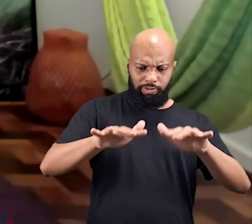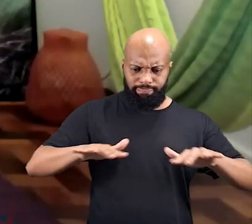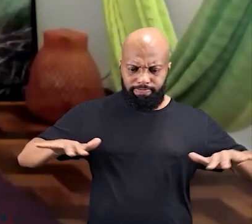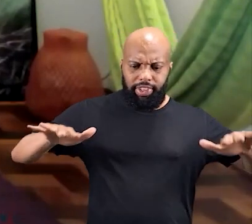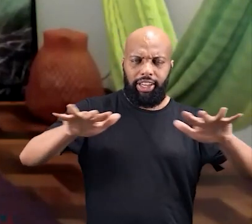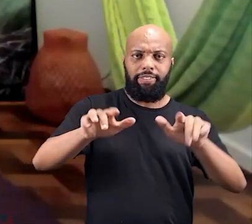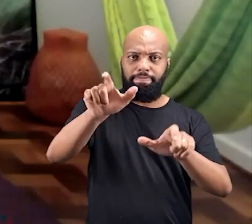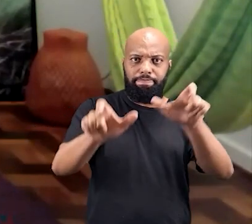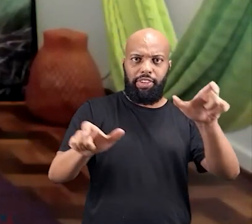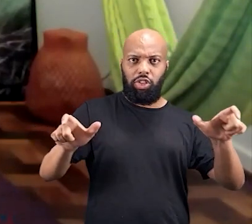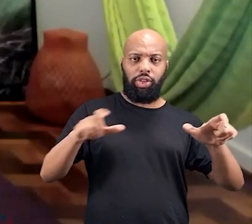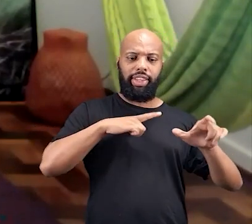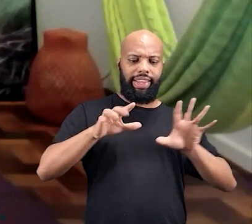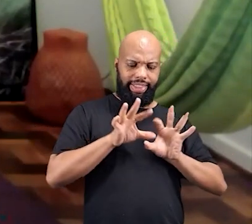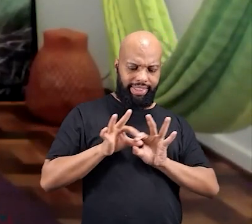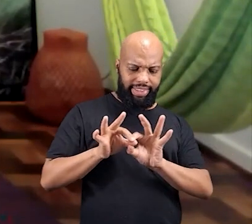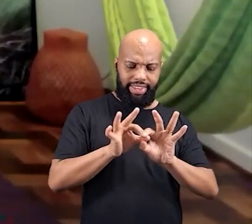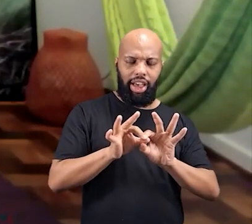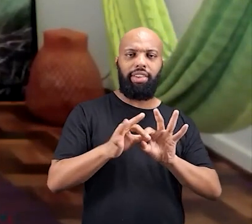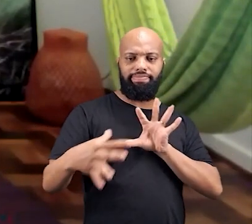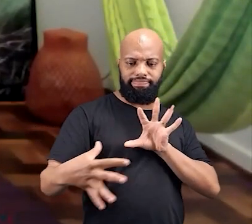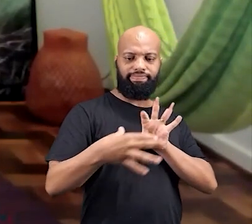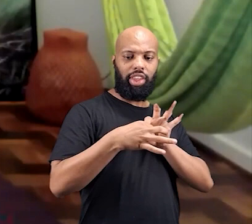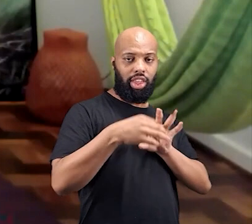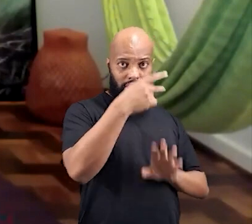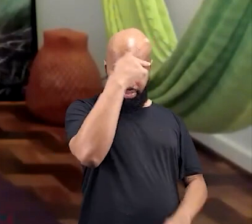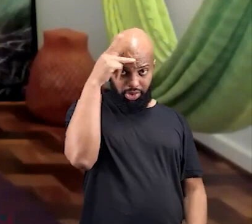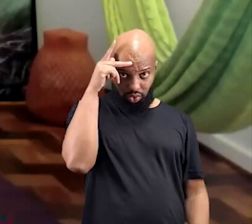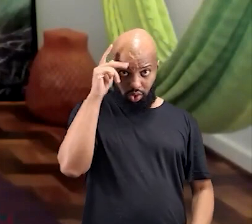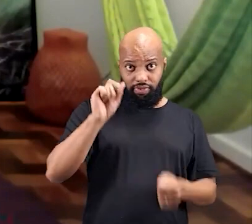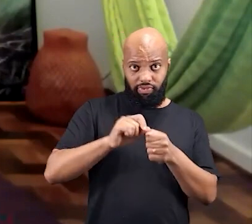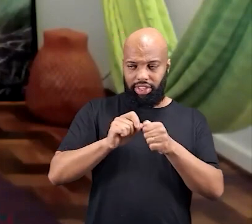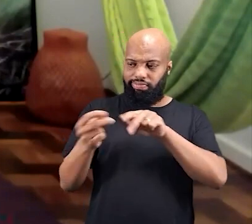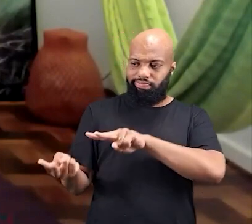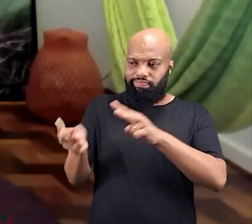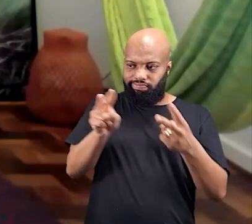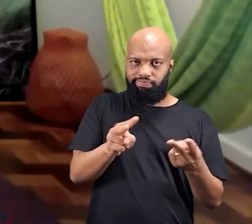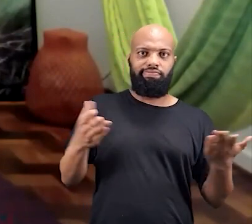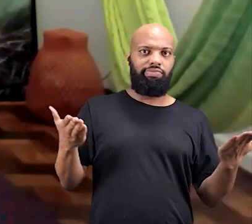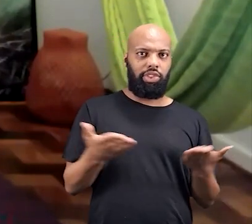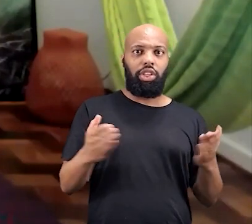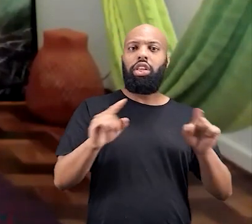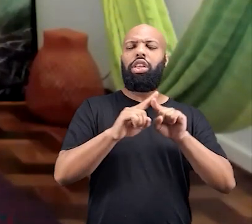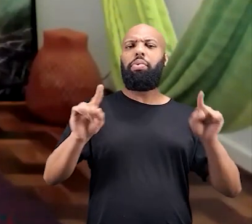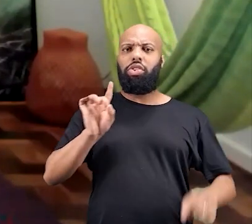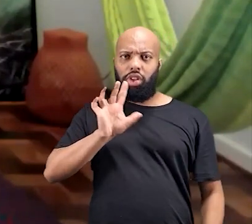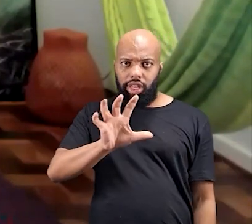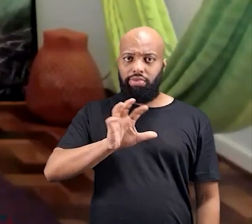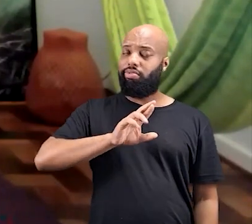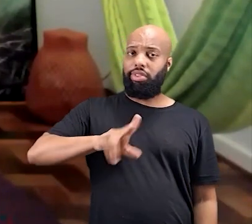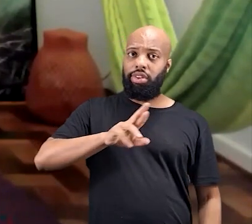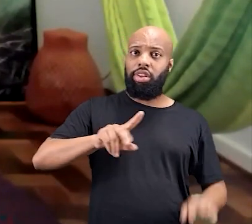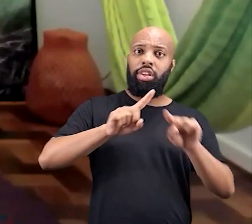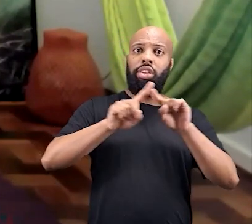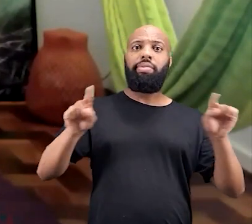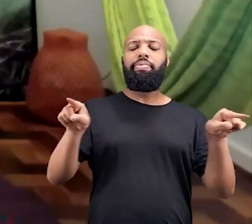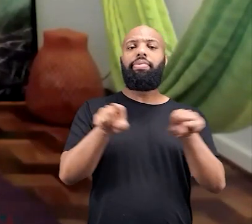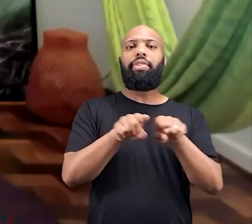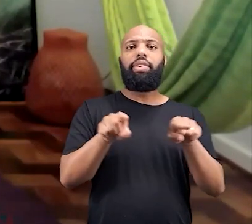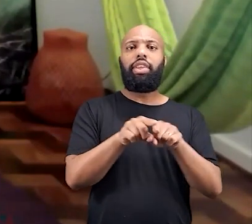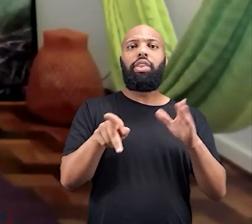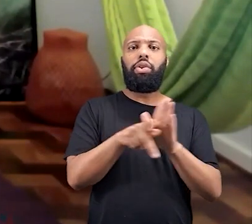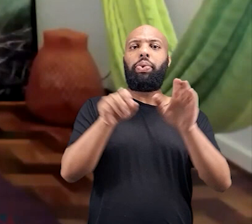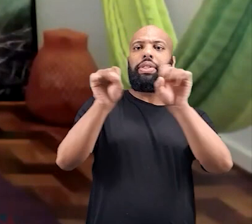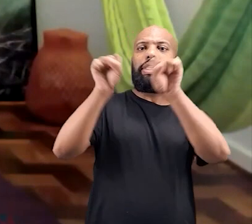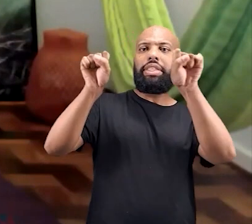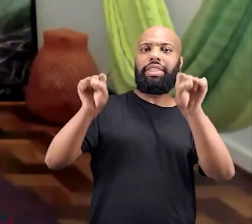organismo de pessoas que estão ligadas a essa pessoa, que está fazendo essa passagem, mas não só